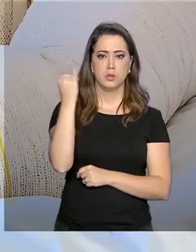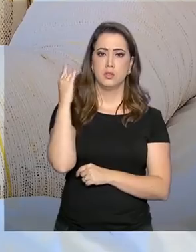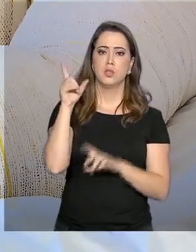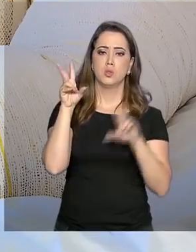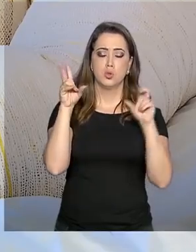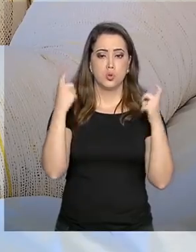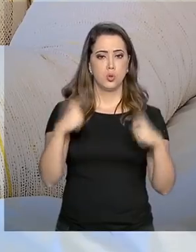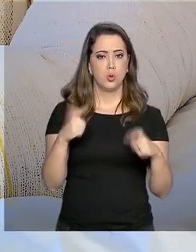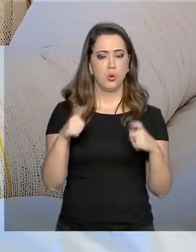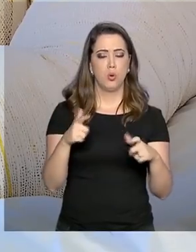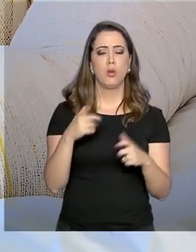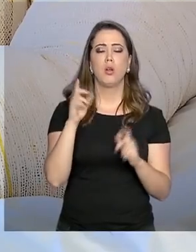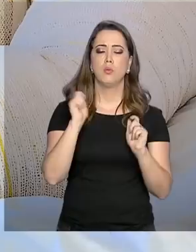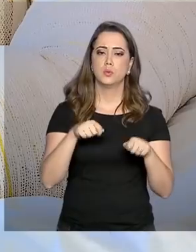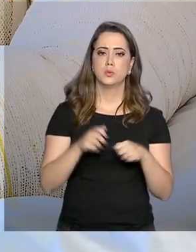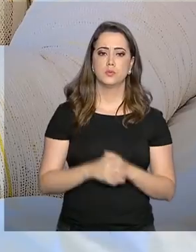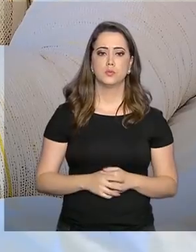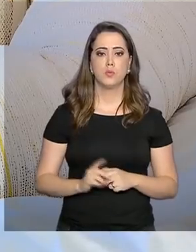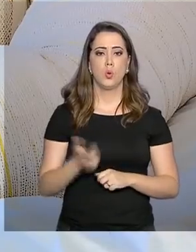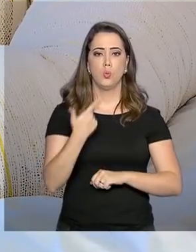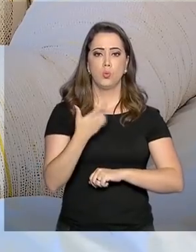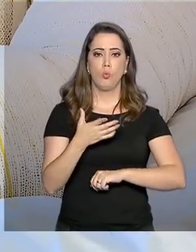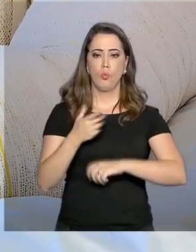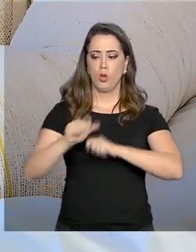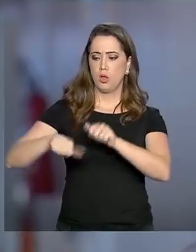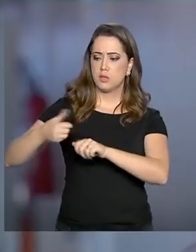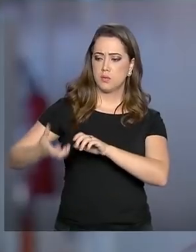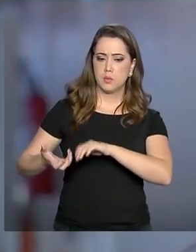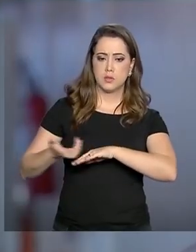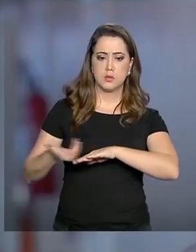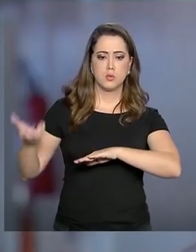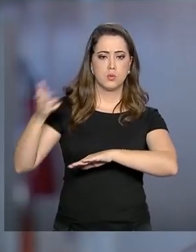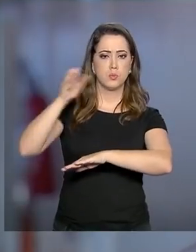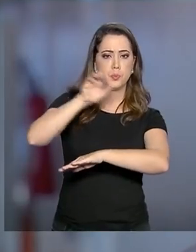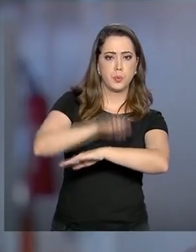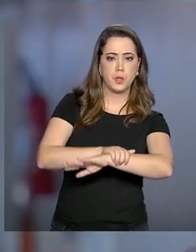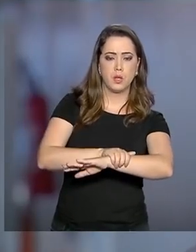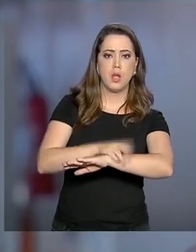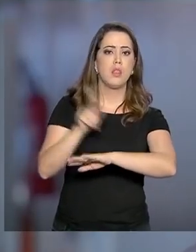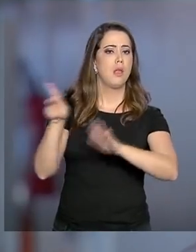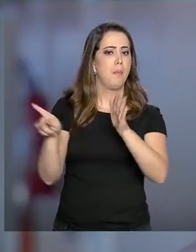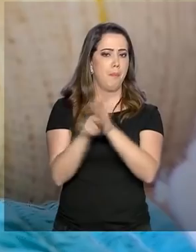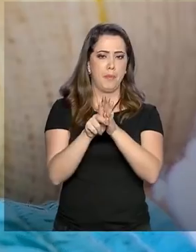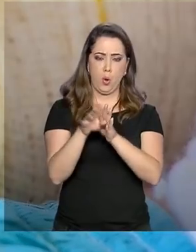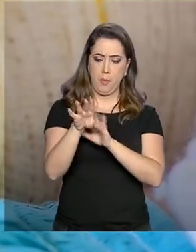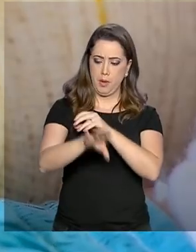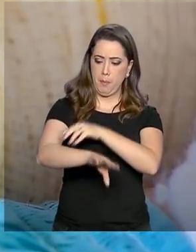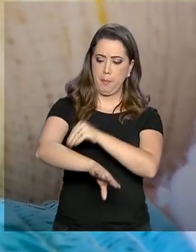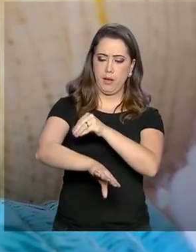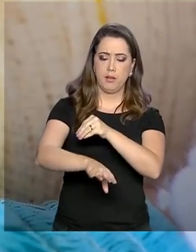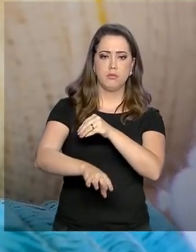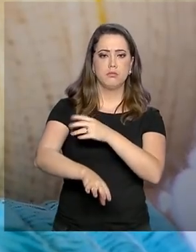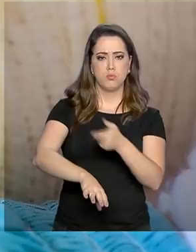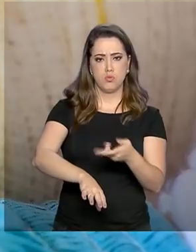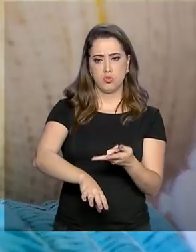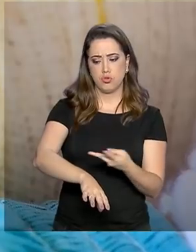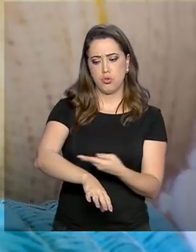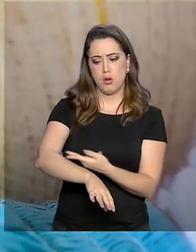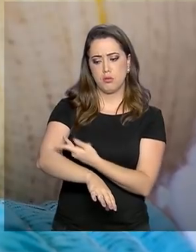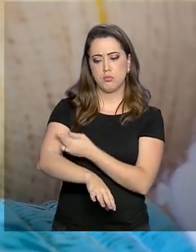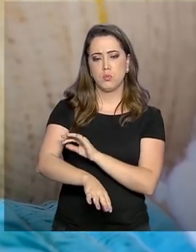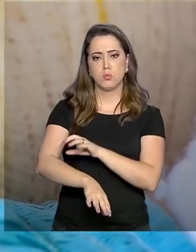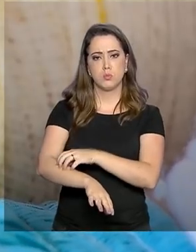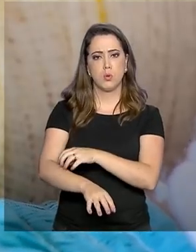assunto. O único enxerto definitivo no paciente é o enxerto da própria pele dele. E é aí que a pesquisa do doutor